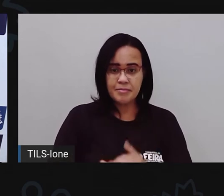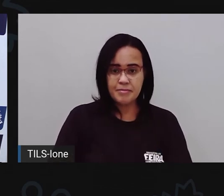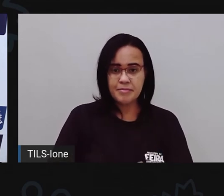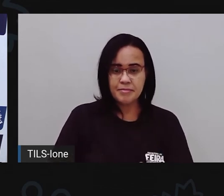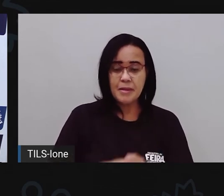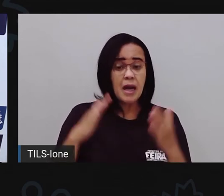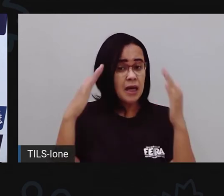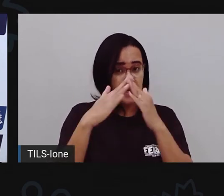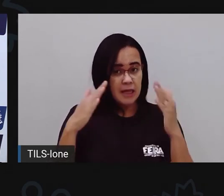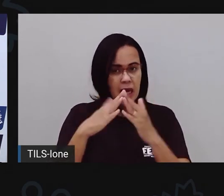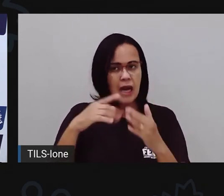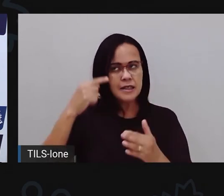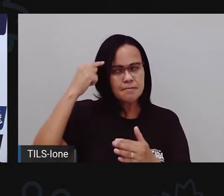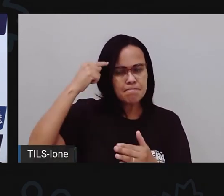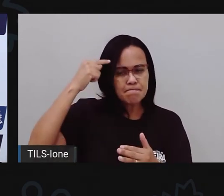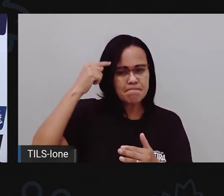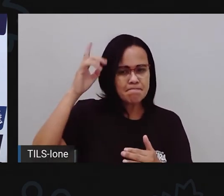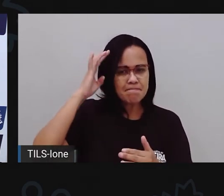esculturas.